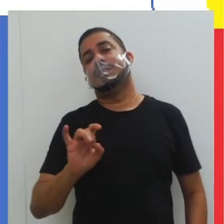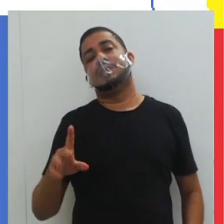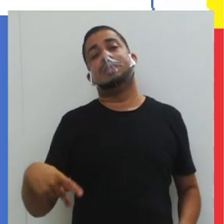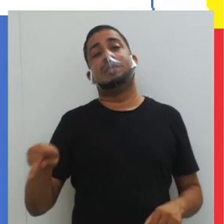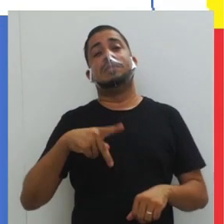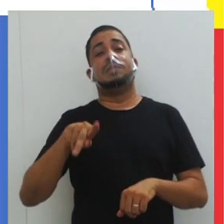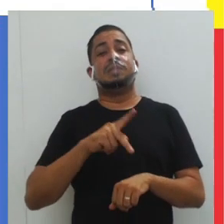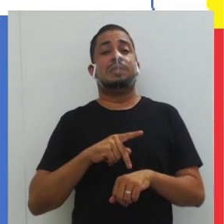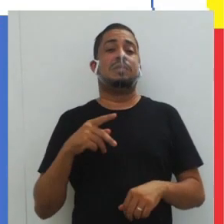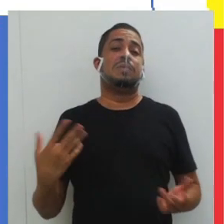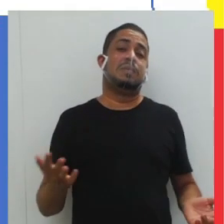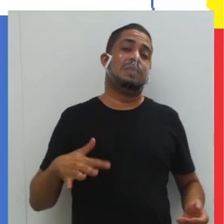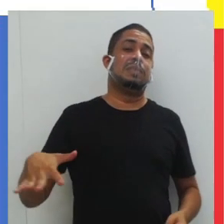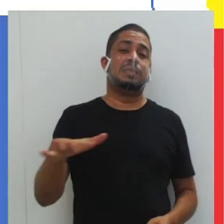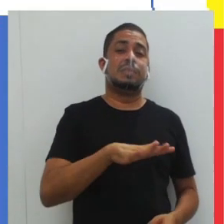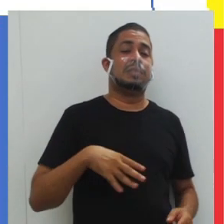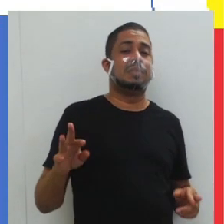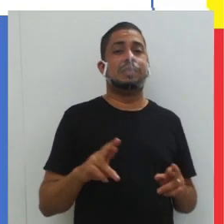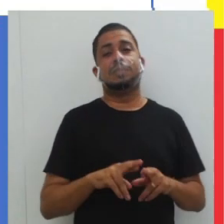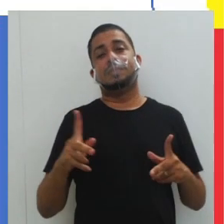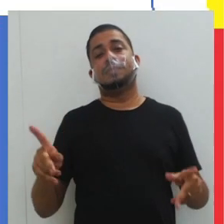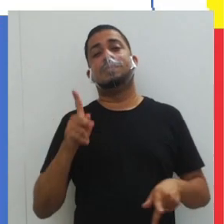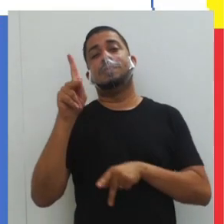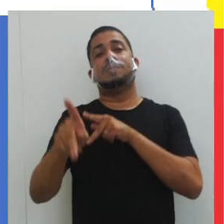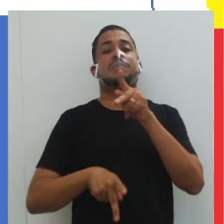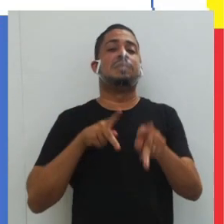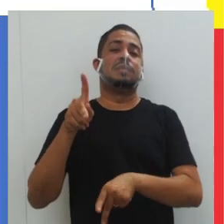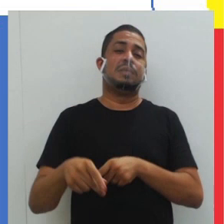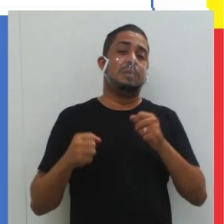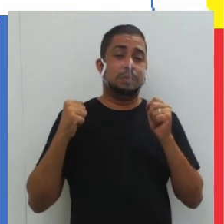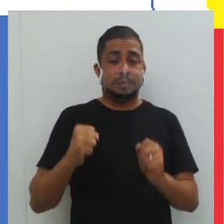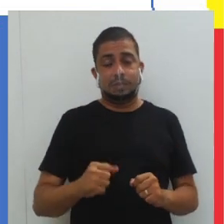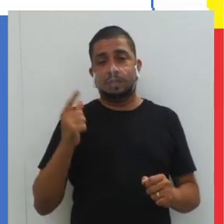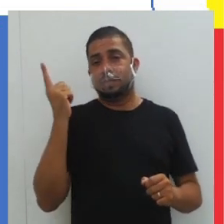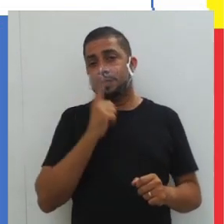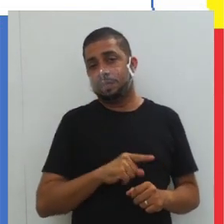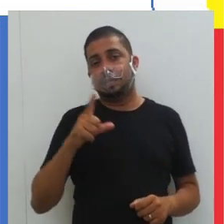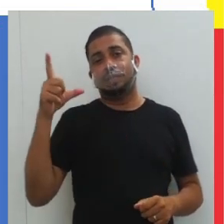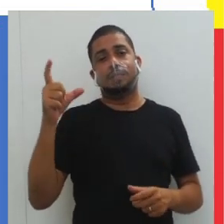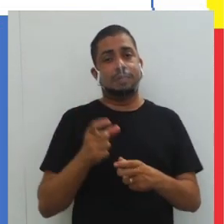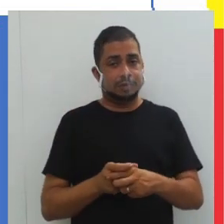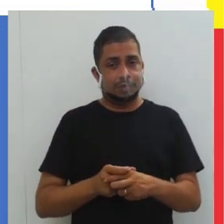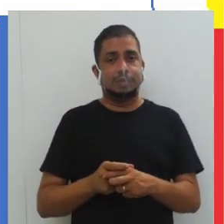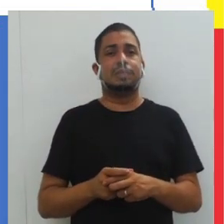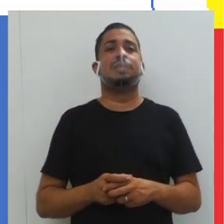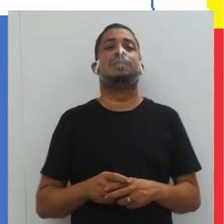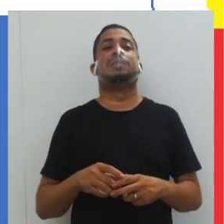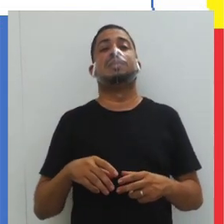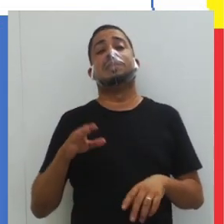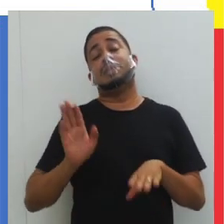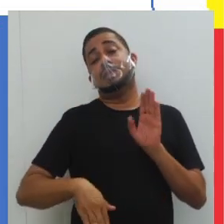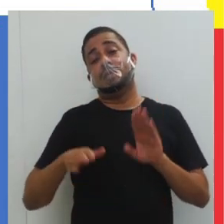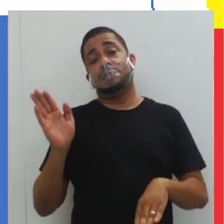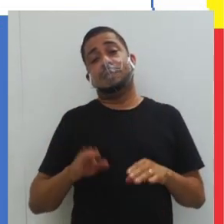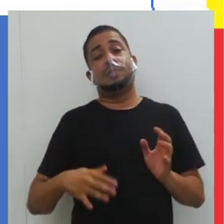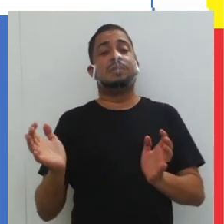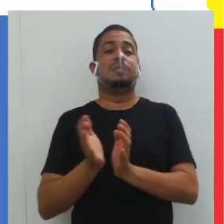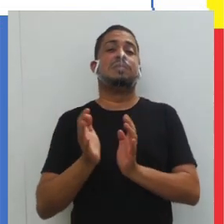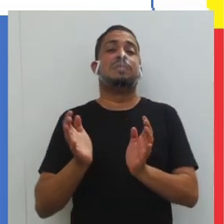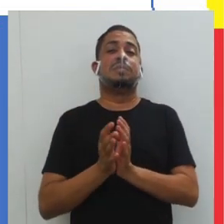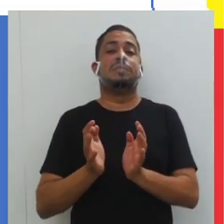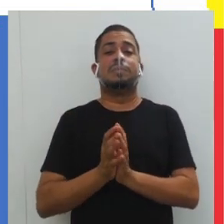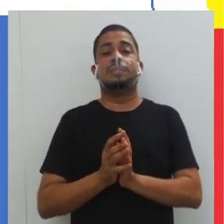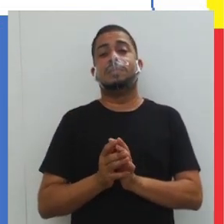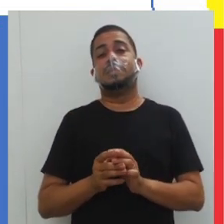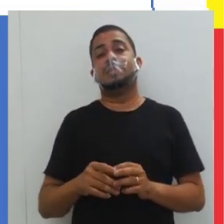cada país ou região, diferentes populações podem ser consideradas minoritárias, a depender dos